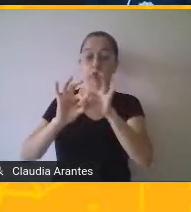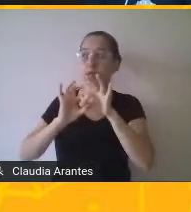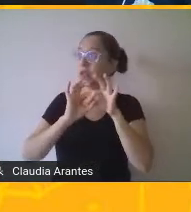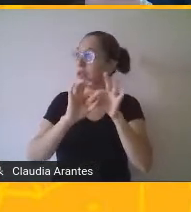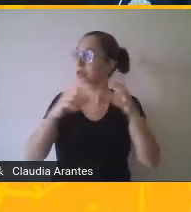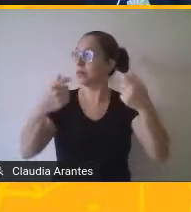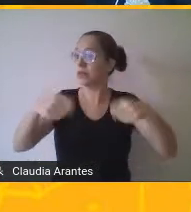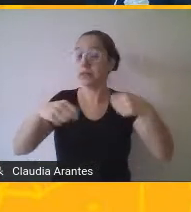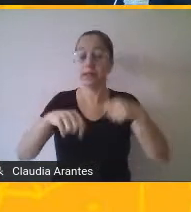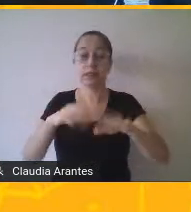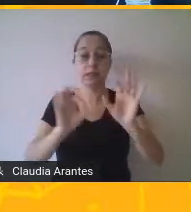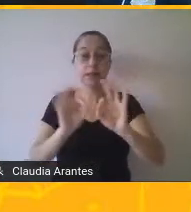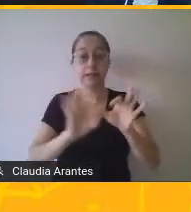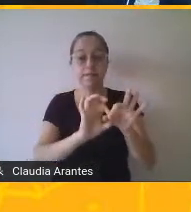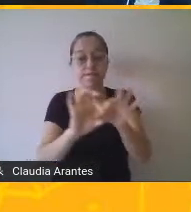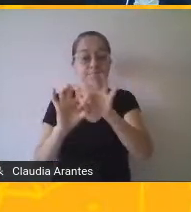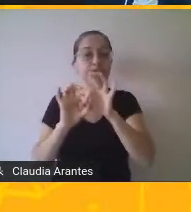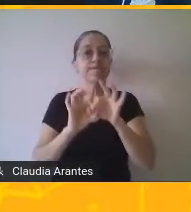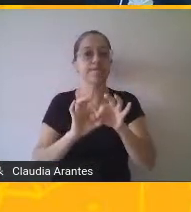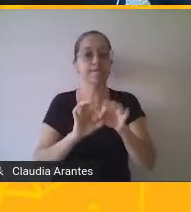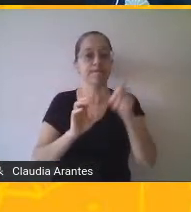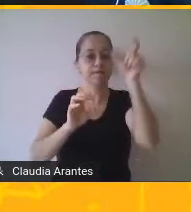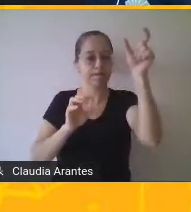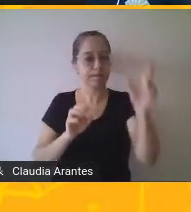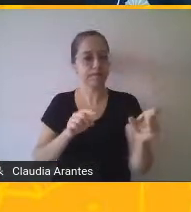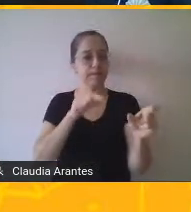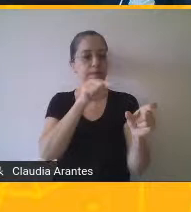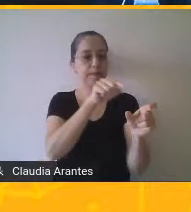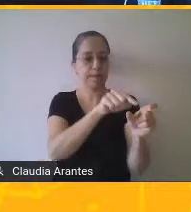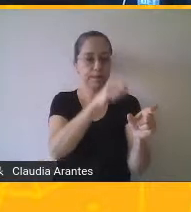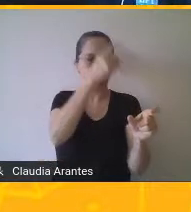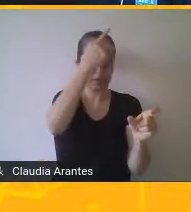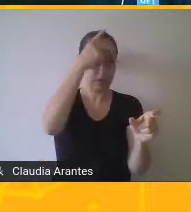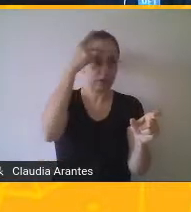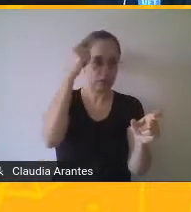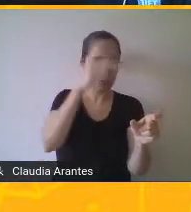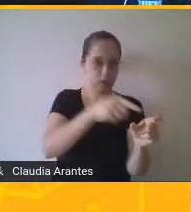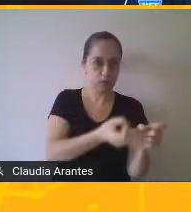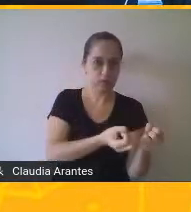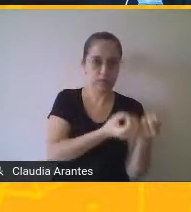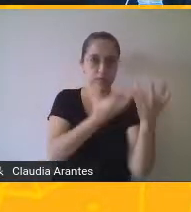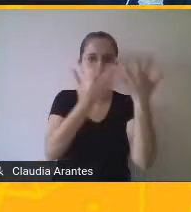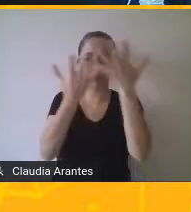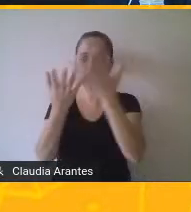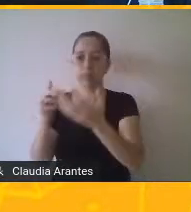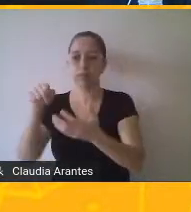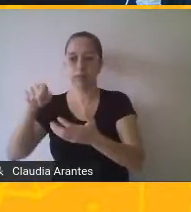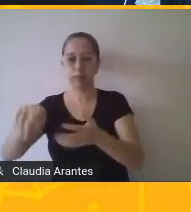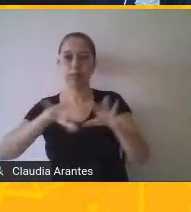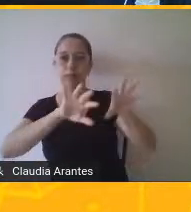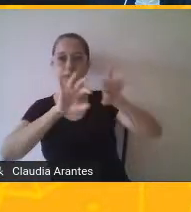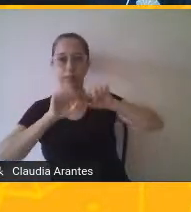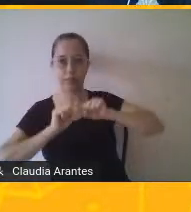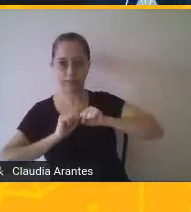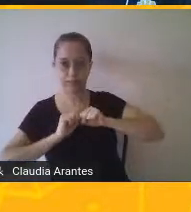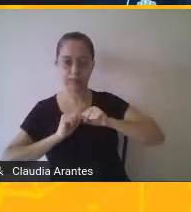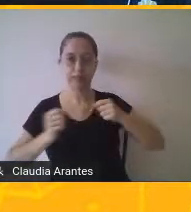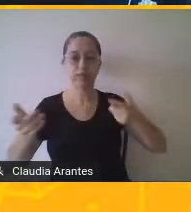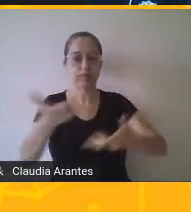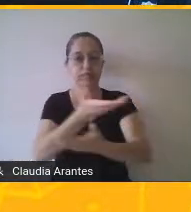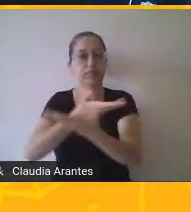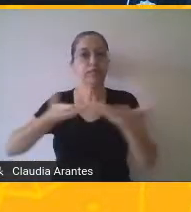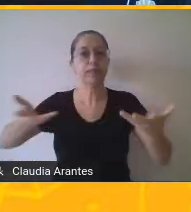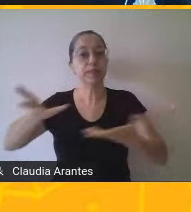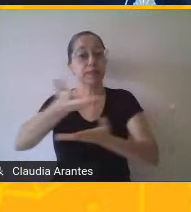ligado ao emissor, ao receptor, às pessoas envolvidas no diálogo. Porque